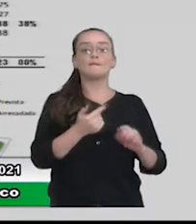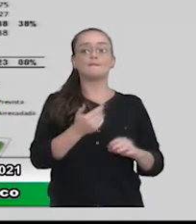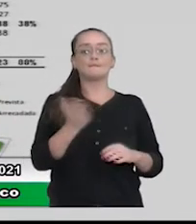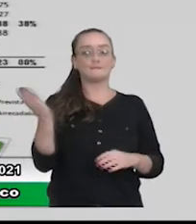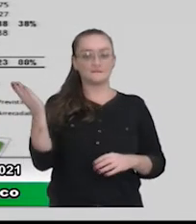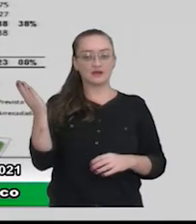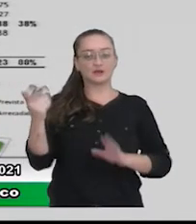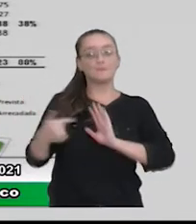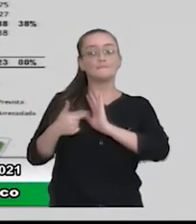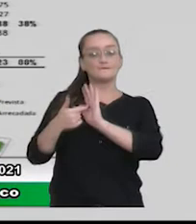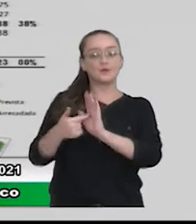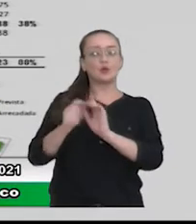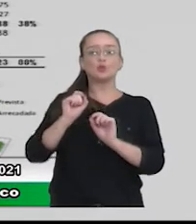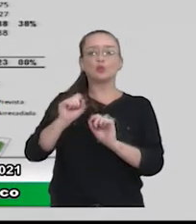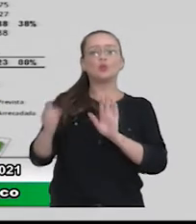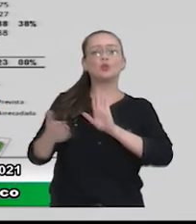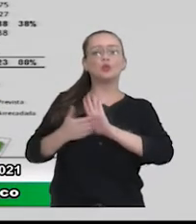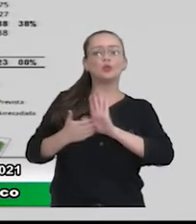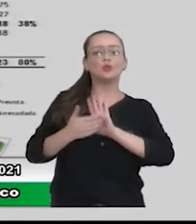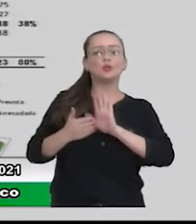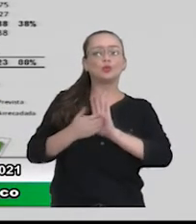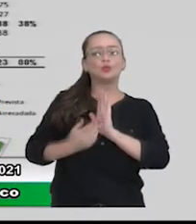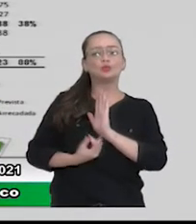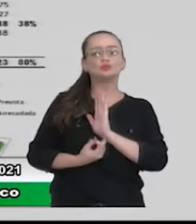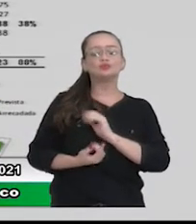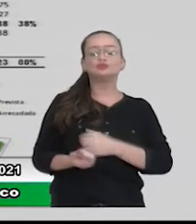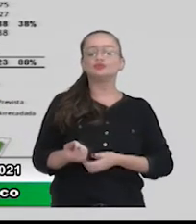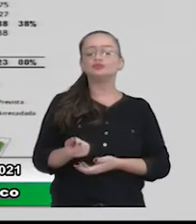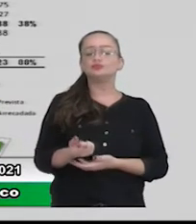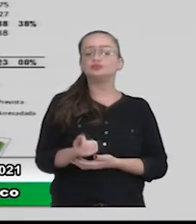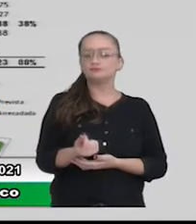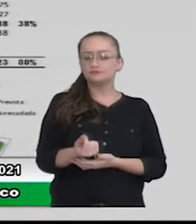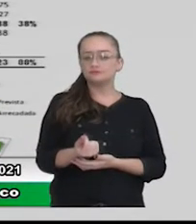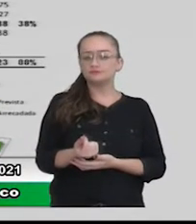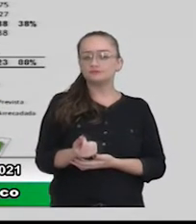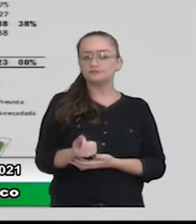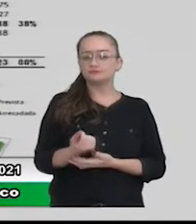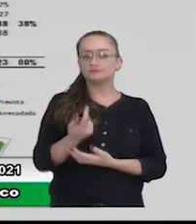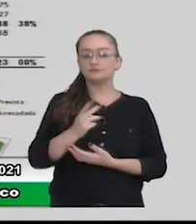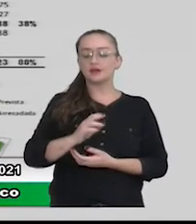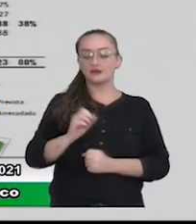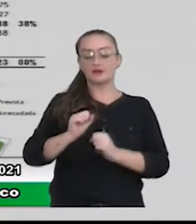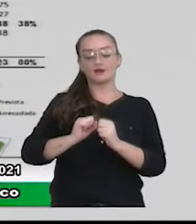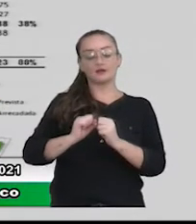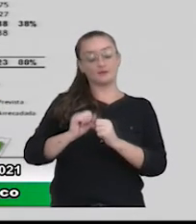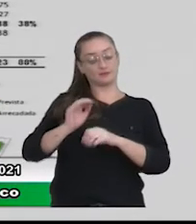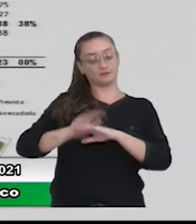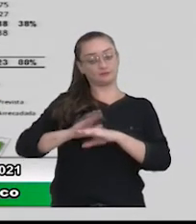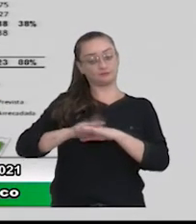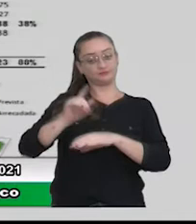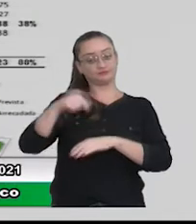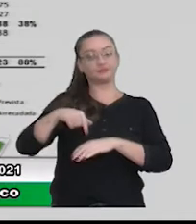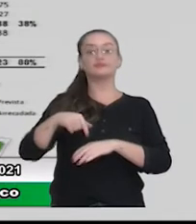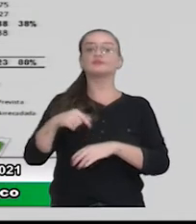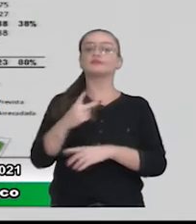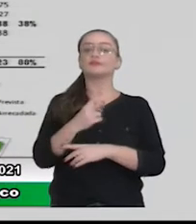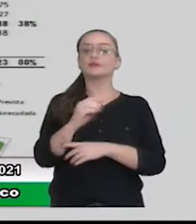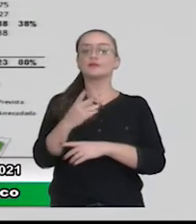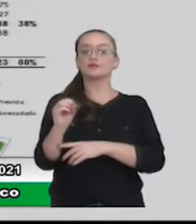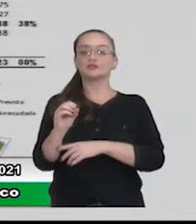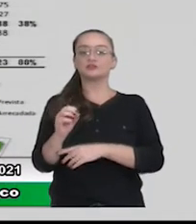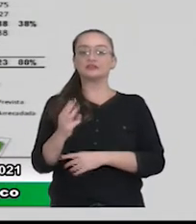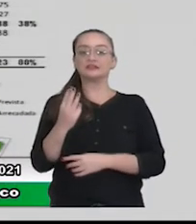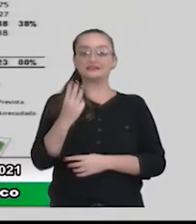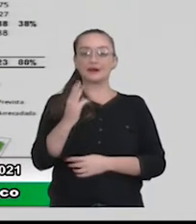previsto de receita para o exercício de 2020. 3 bi,